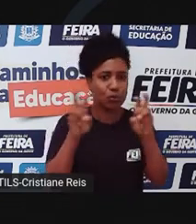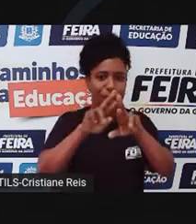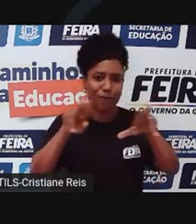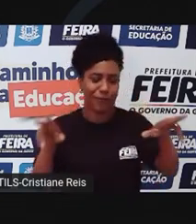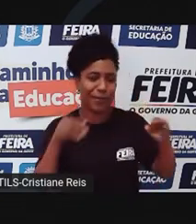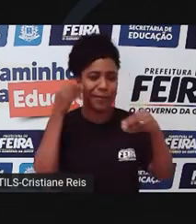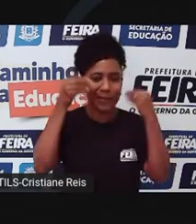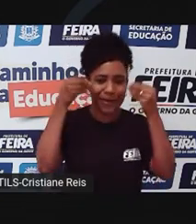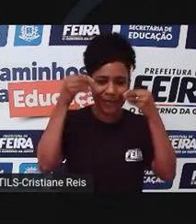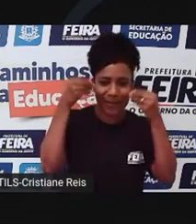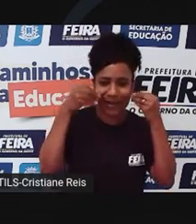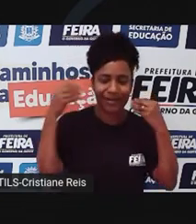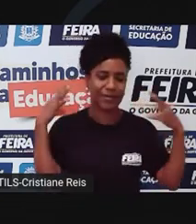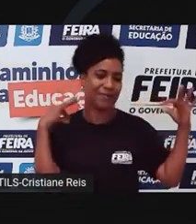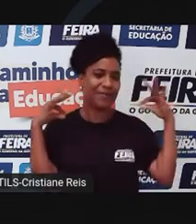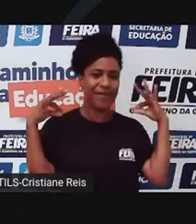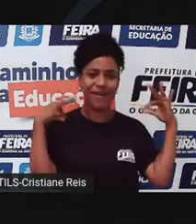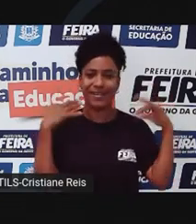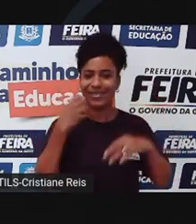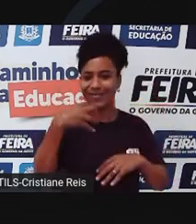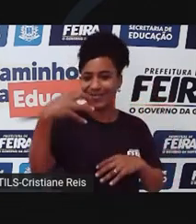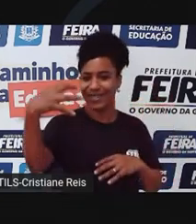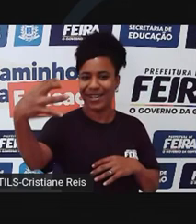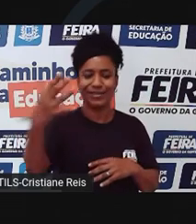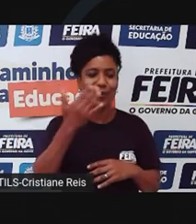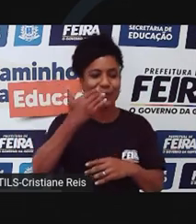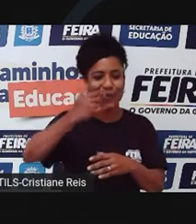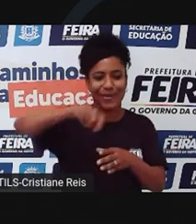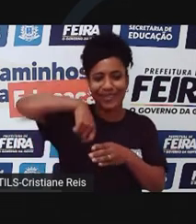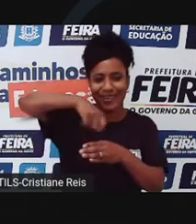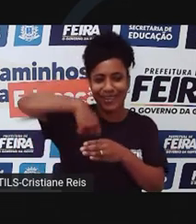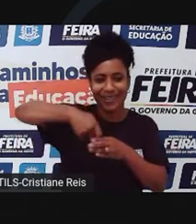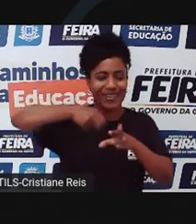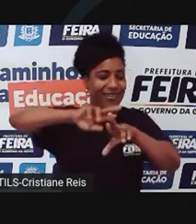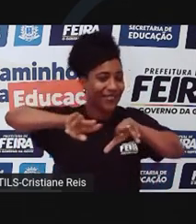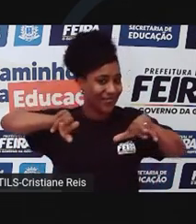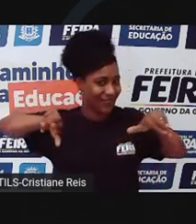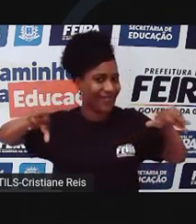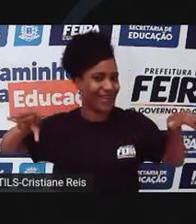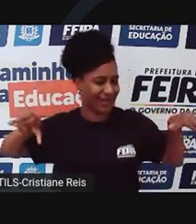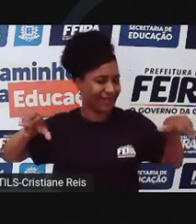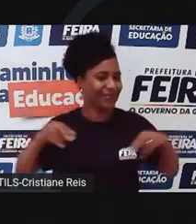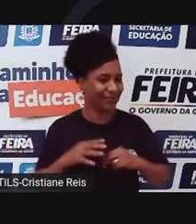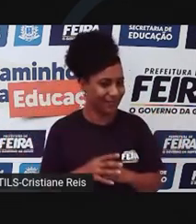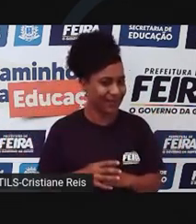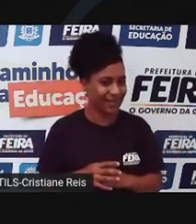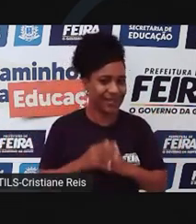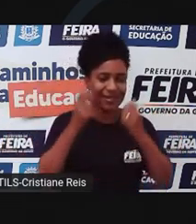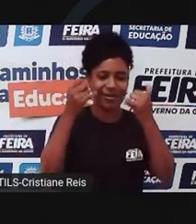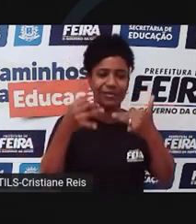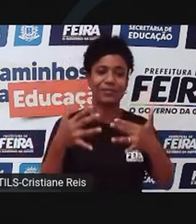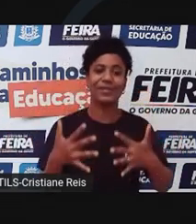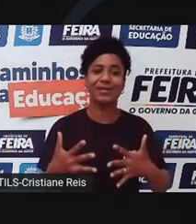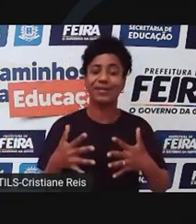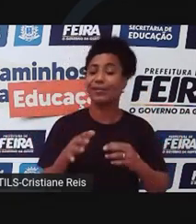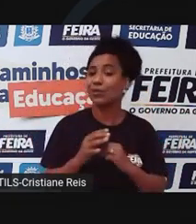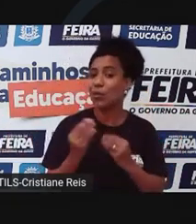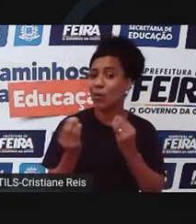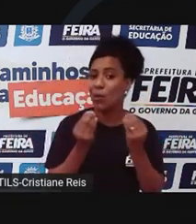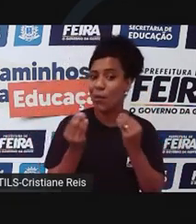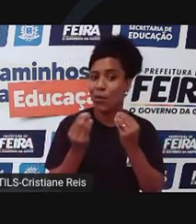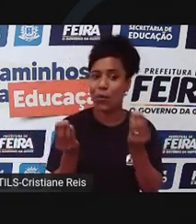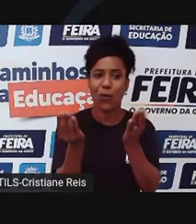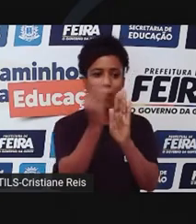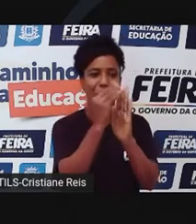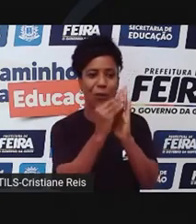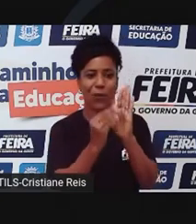Maquiagem, moda, viagens, gastronomia e tudo mais que você possa imaginar. Eu estou aqui falando sobre os blogs para que a gente